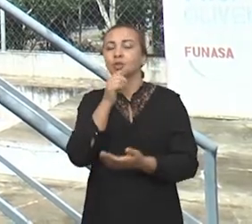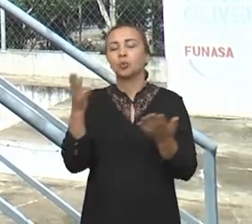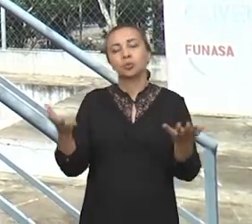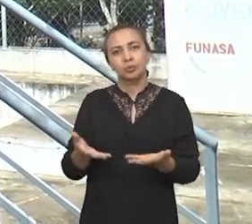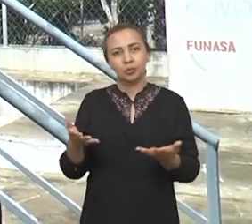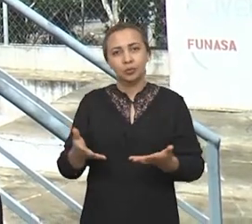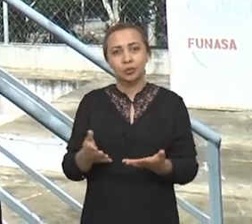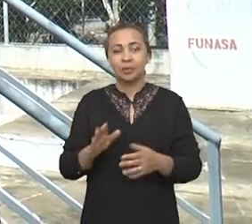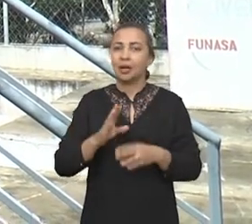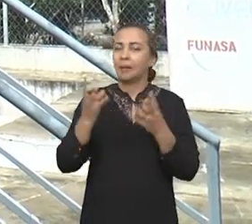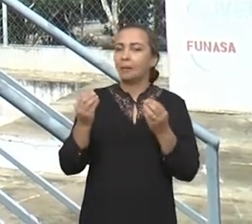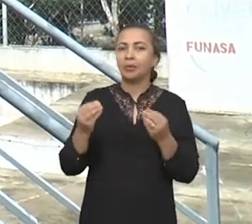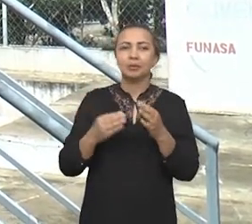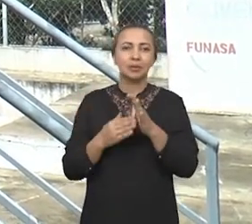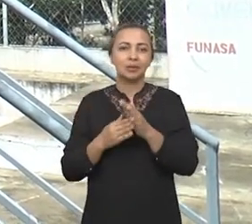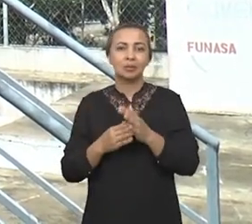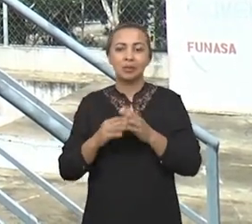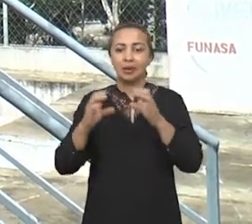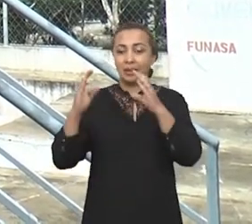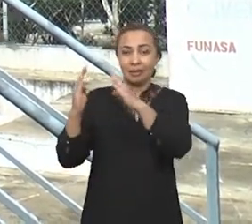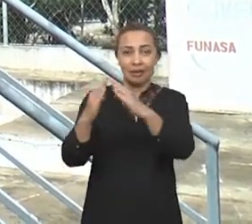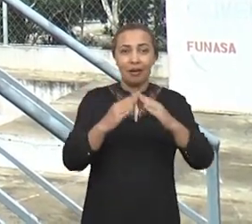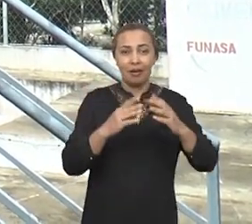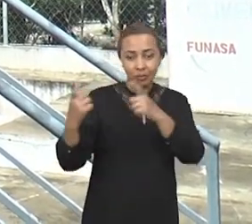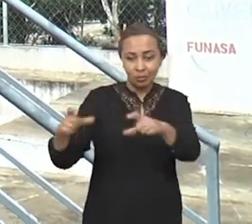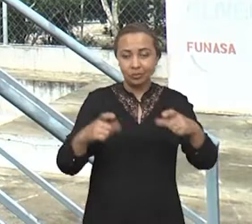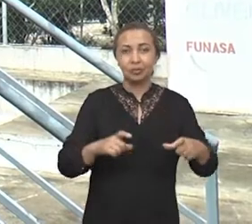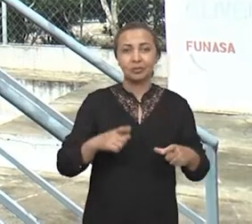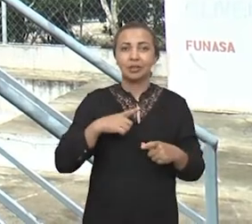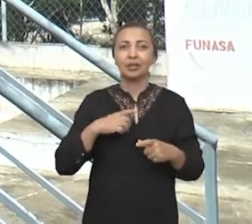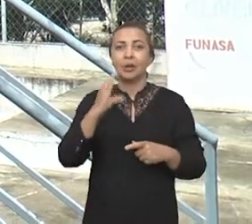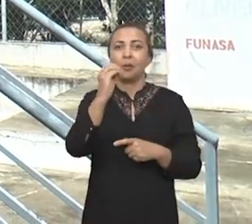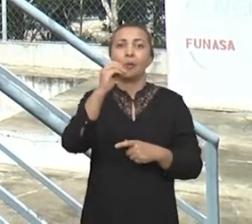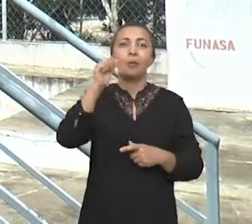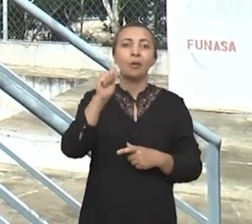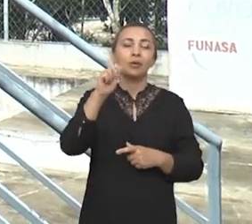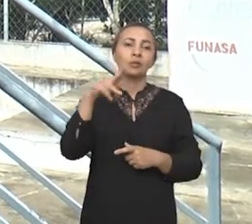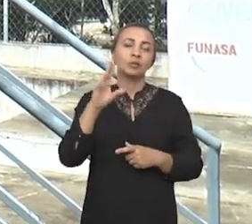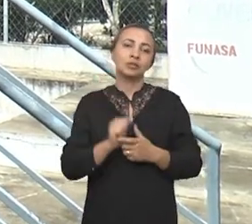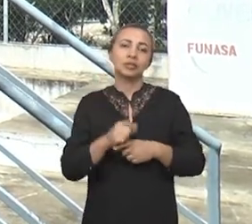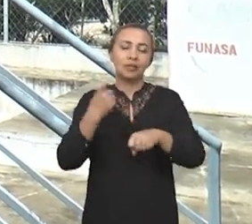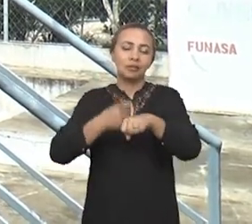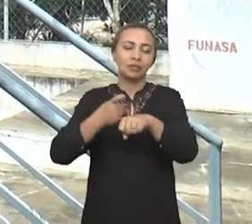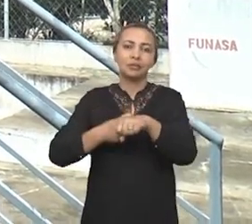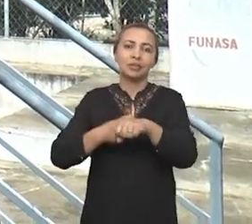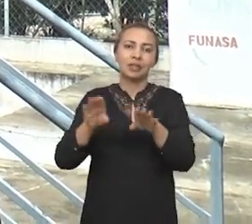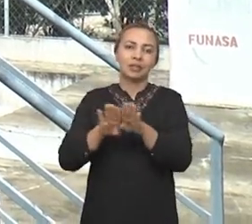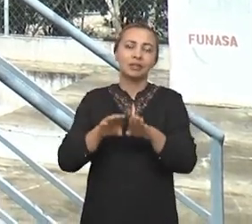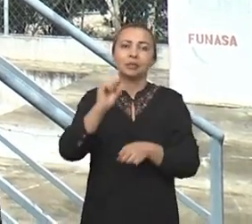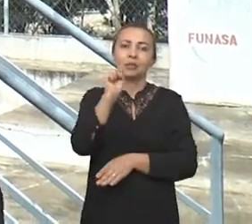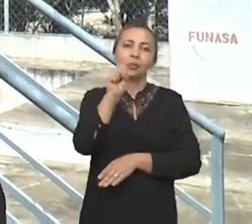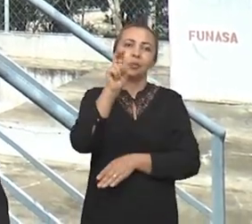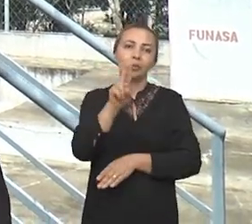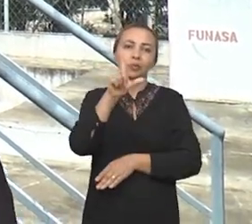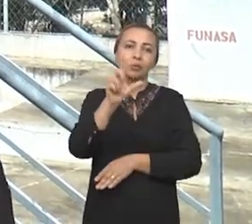dia, que na maioria das estações de tratamento de água utiliza coagulantes inorgânicos à base de metais, principalmente o sulfato de